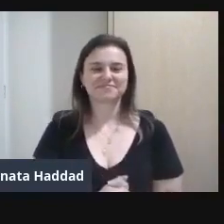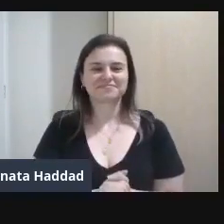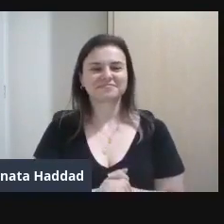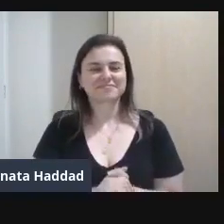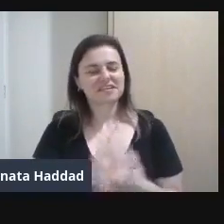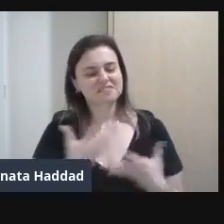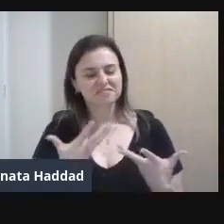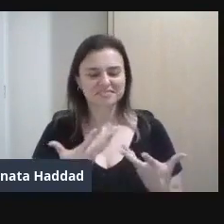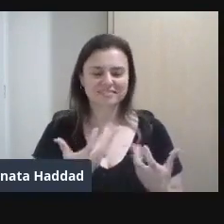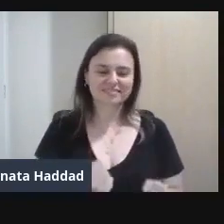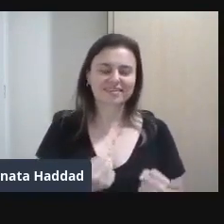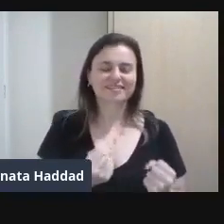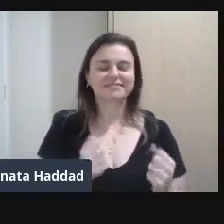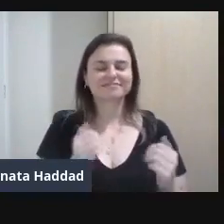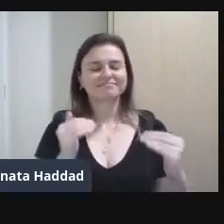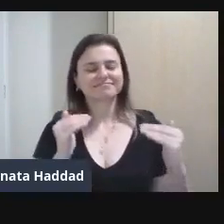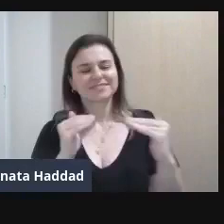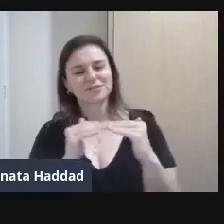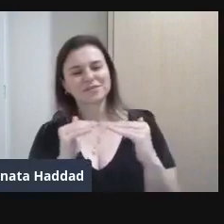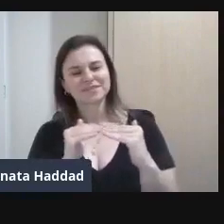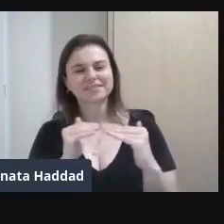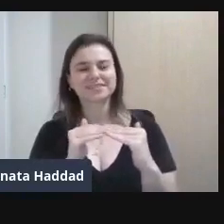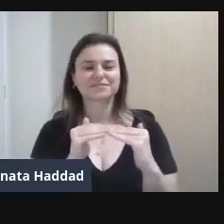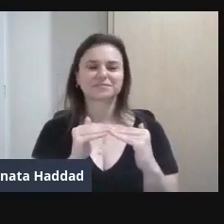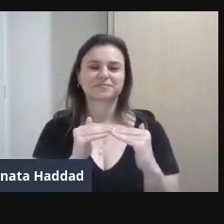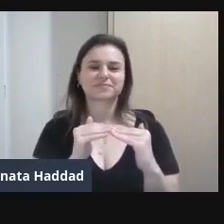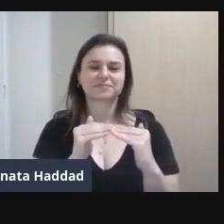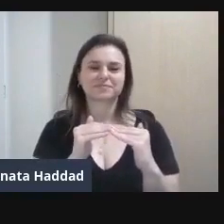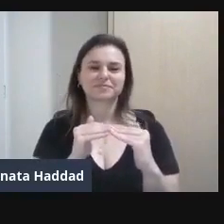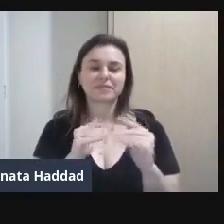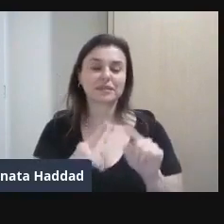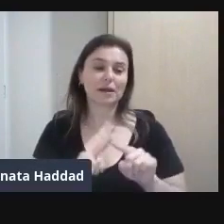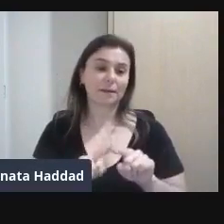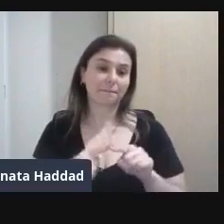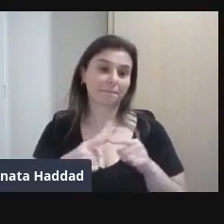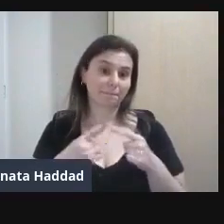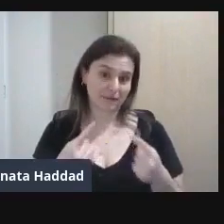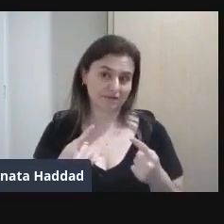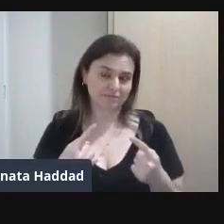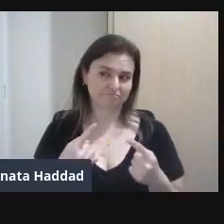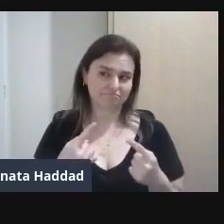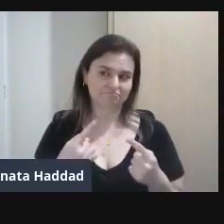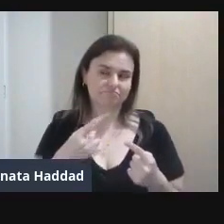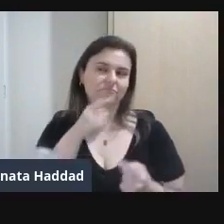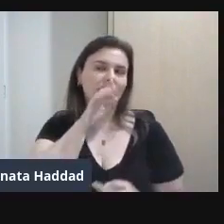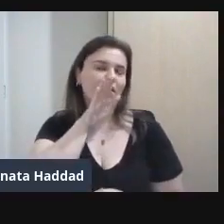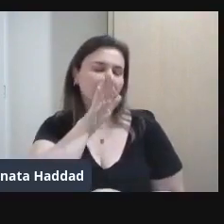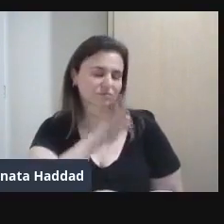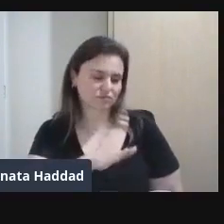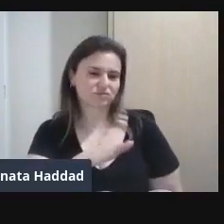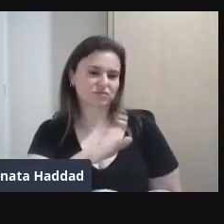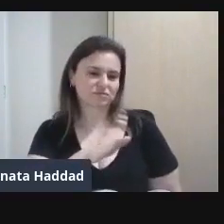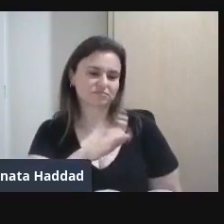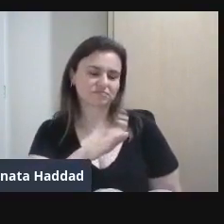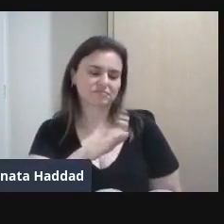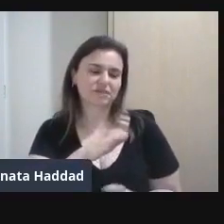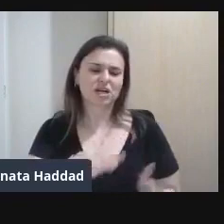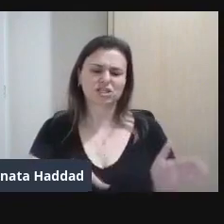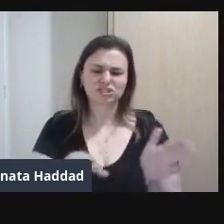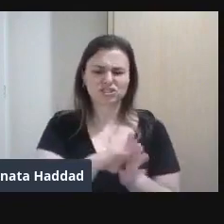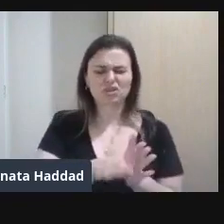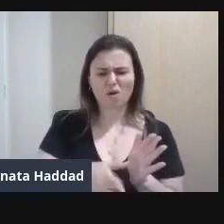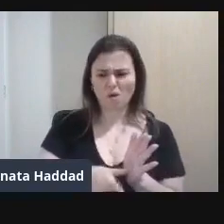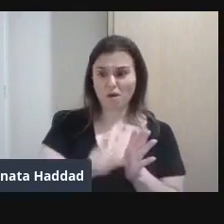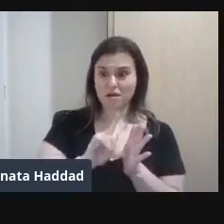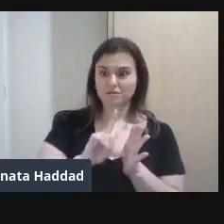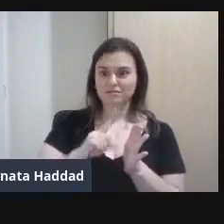concordando Naquela vida Mas certa tarde Ele chegou Mais cedo Do trabalho E quando